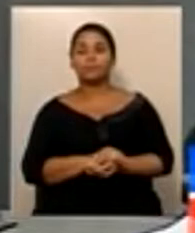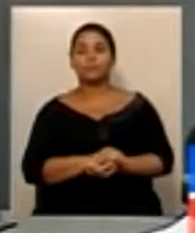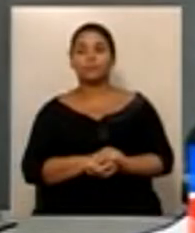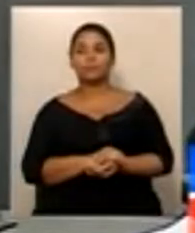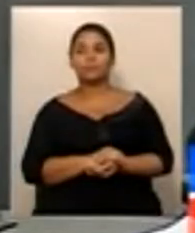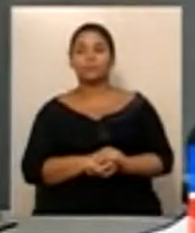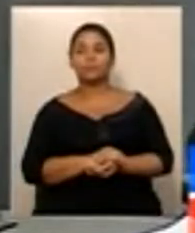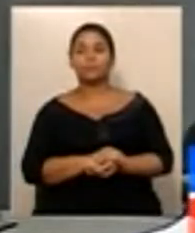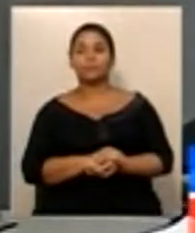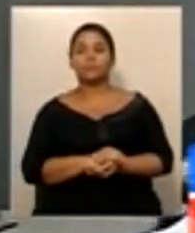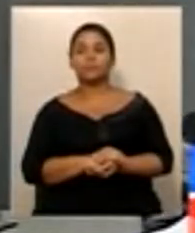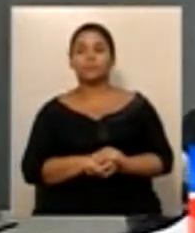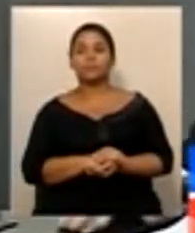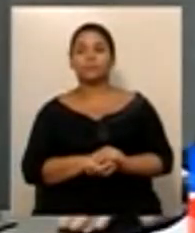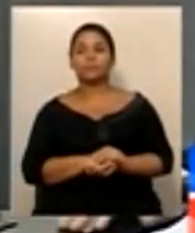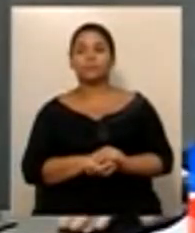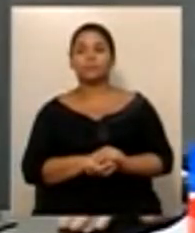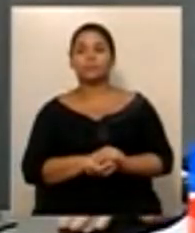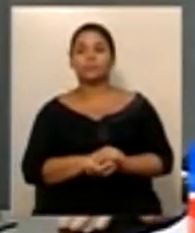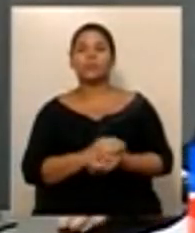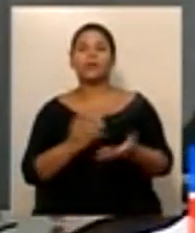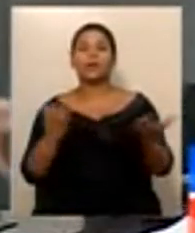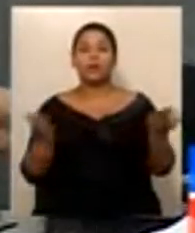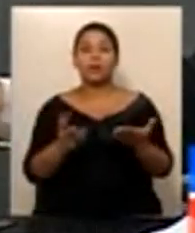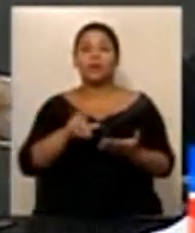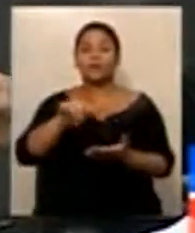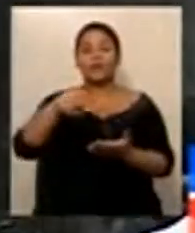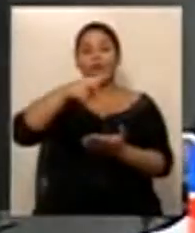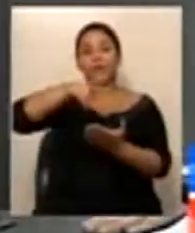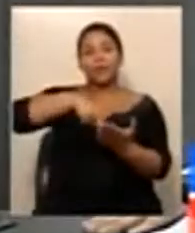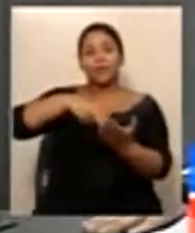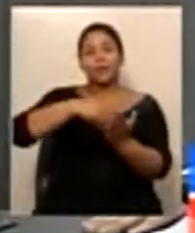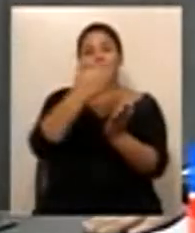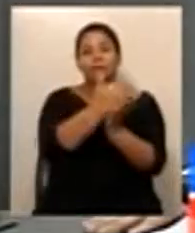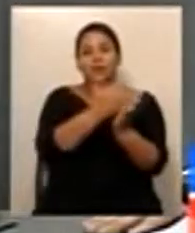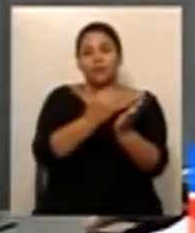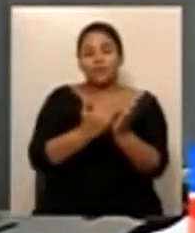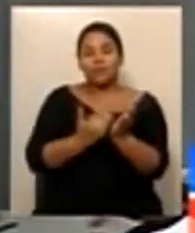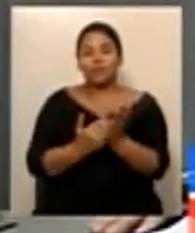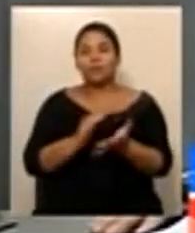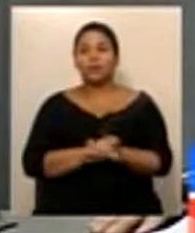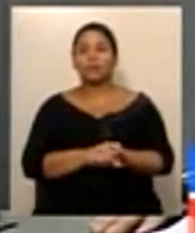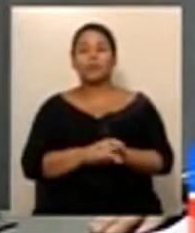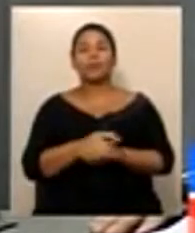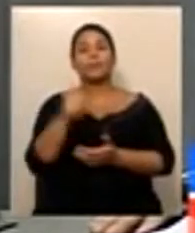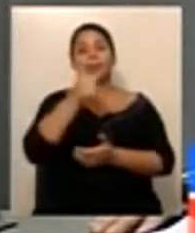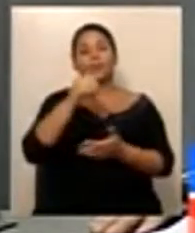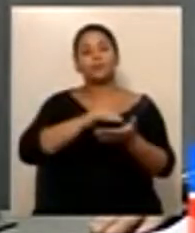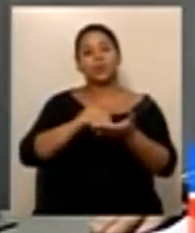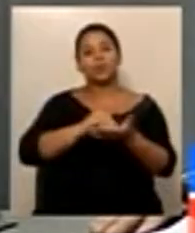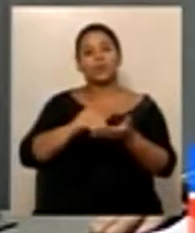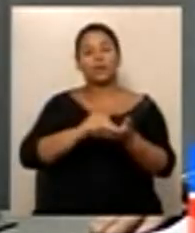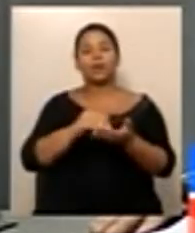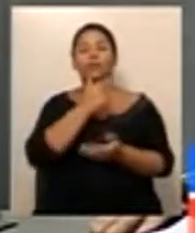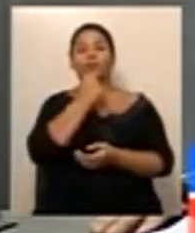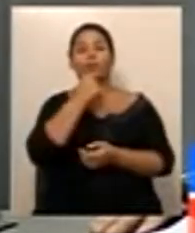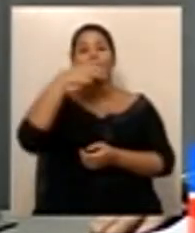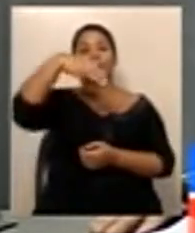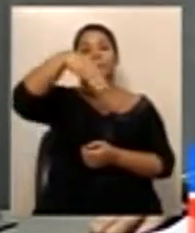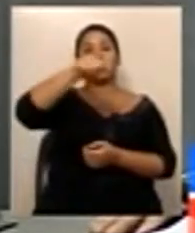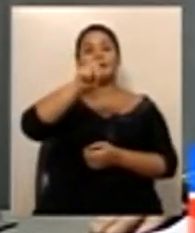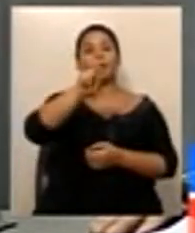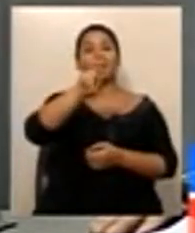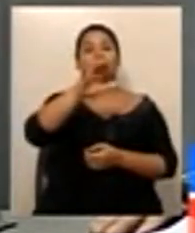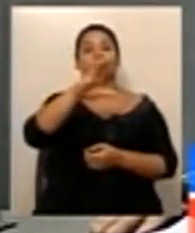Encerrada a hora do expediente, passamos à ordem do dia. Conceda a palavra ao primeiro secretário, assumido a primeira secretaria, o deputado Marcelo Vito, para que